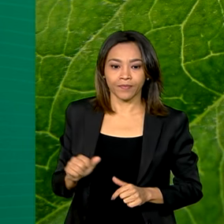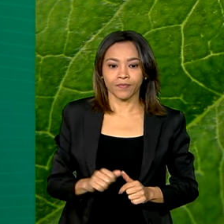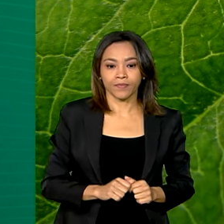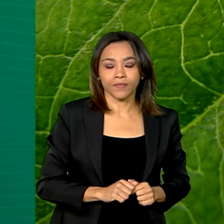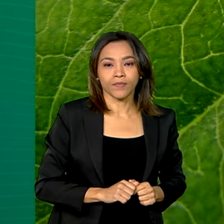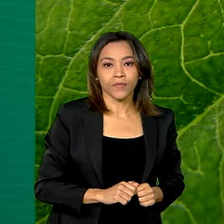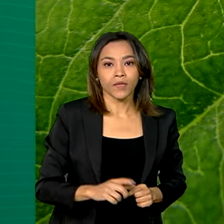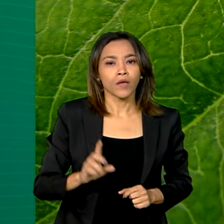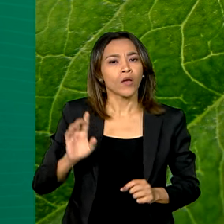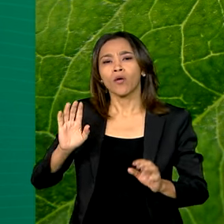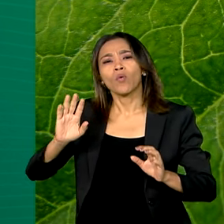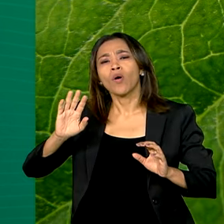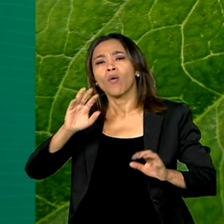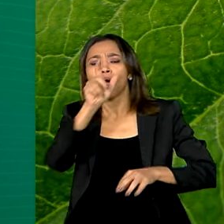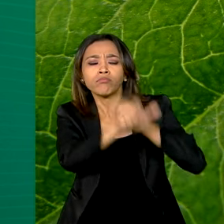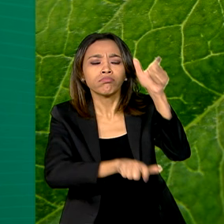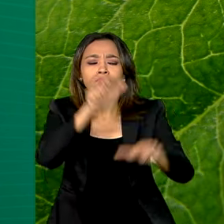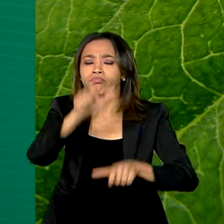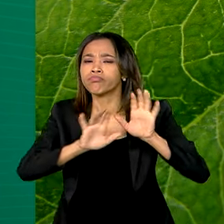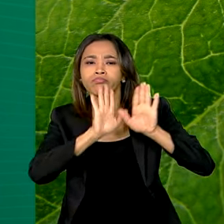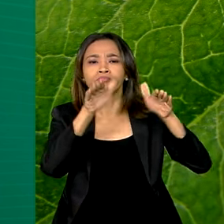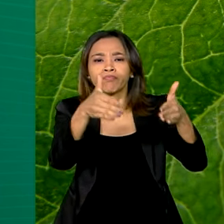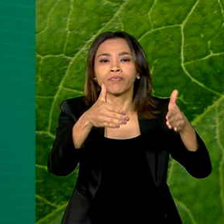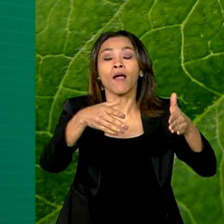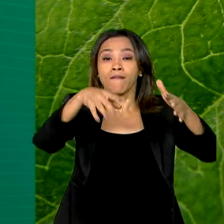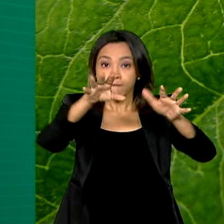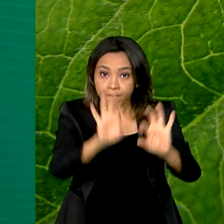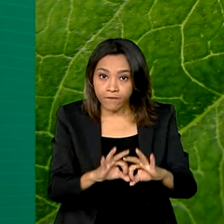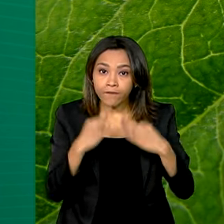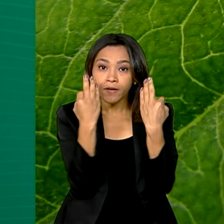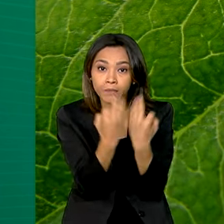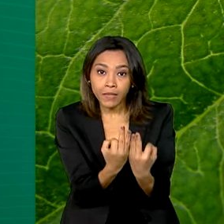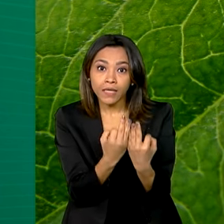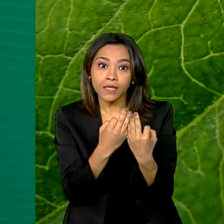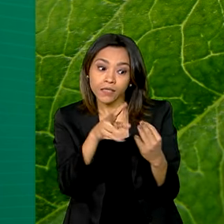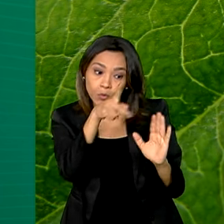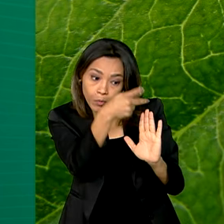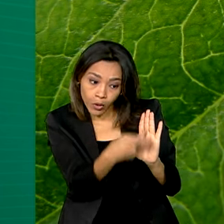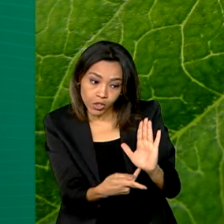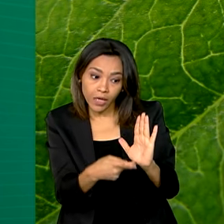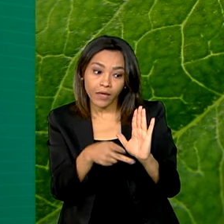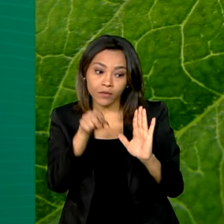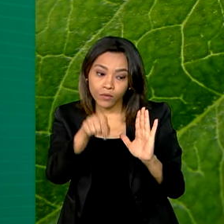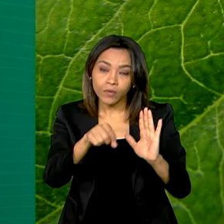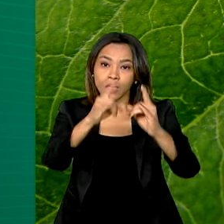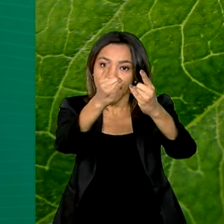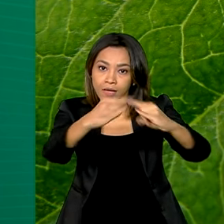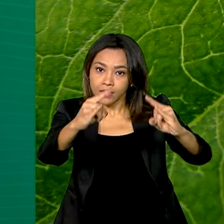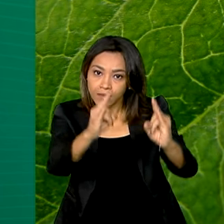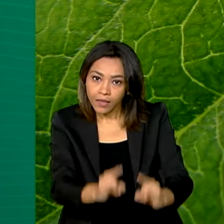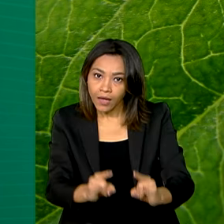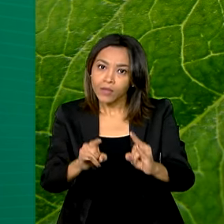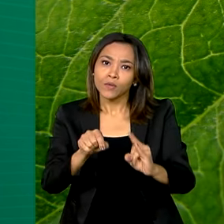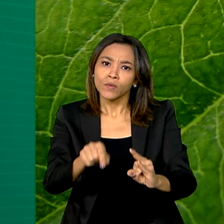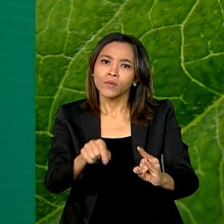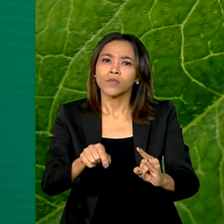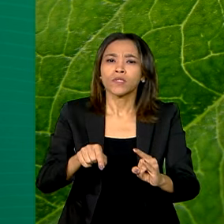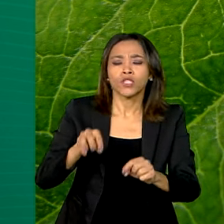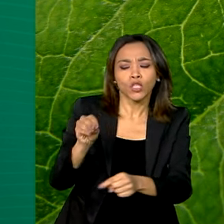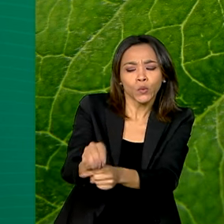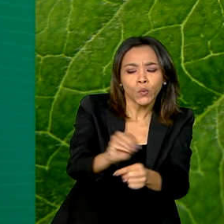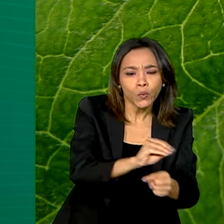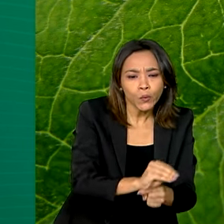Devem se inscrever famílias que vivem em projetos de assentamento ambientalmente diferenciados,